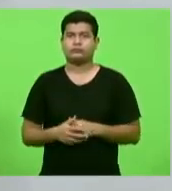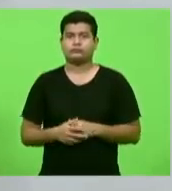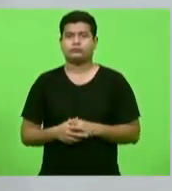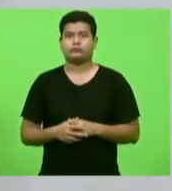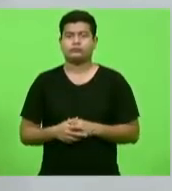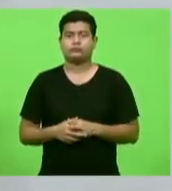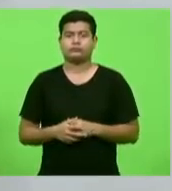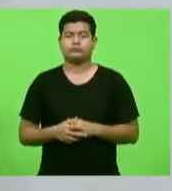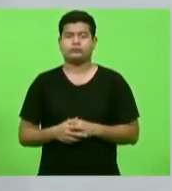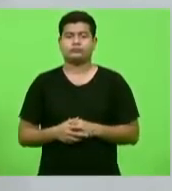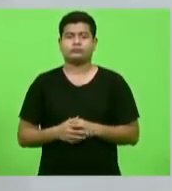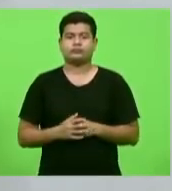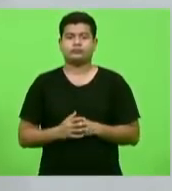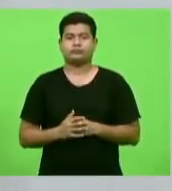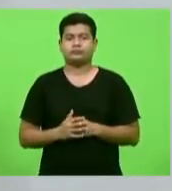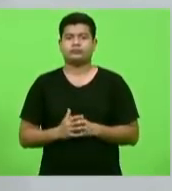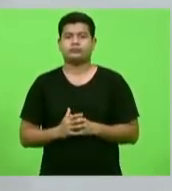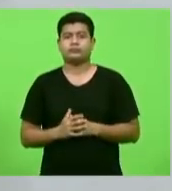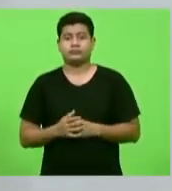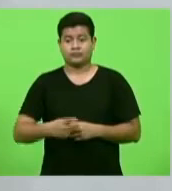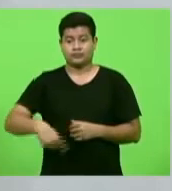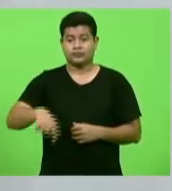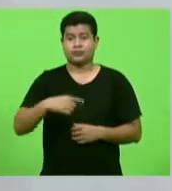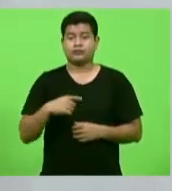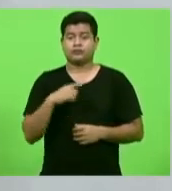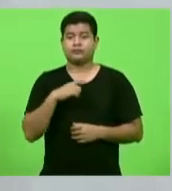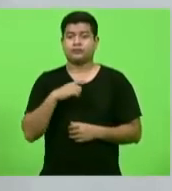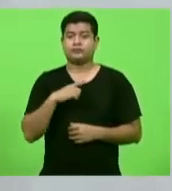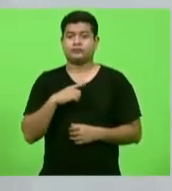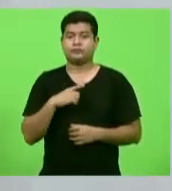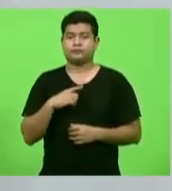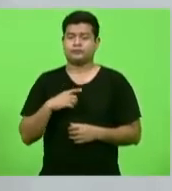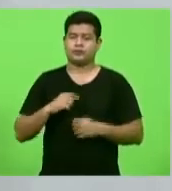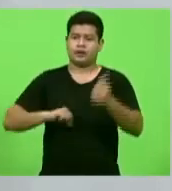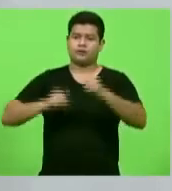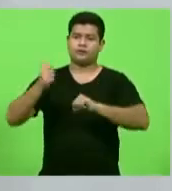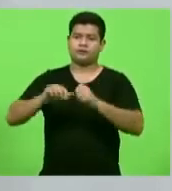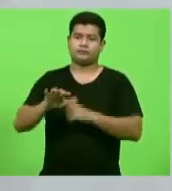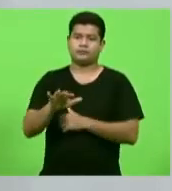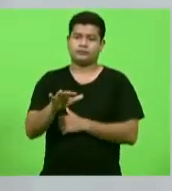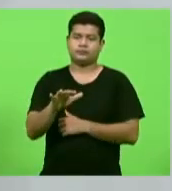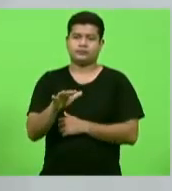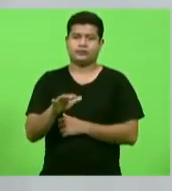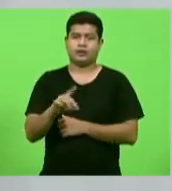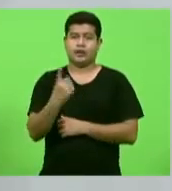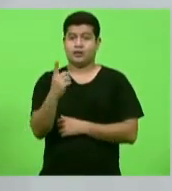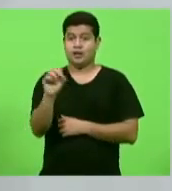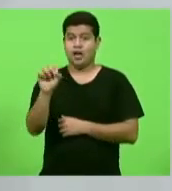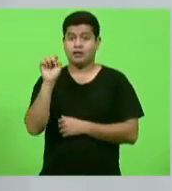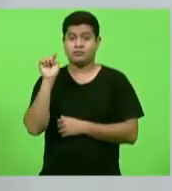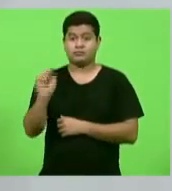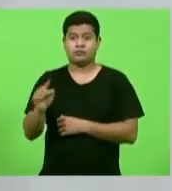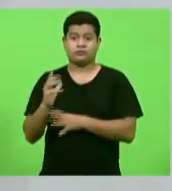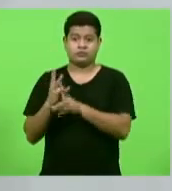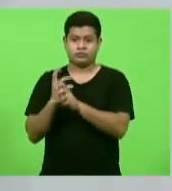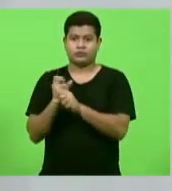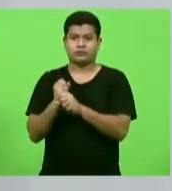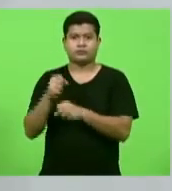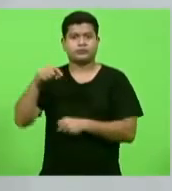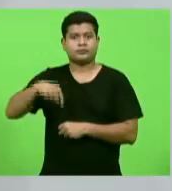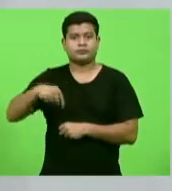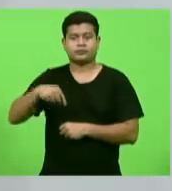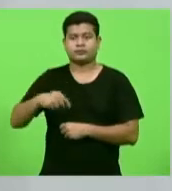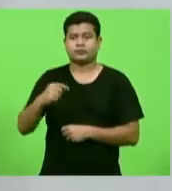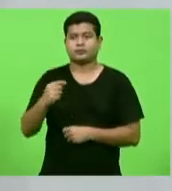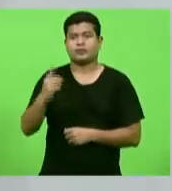conclusões final. Nós temos avaliado em torno de 10 mil pessoas com Down em Santa Catarina.